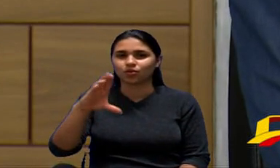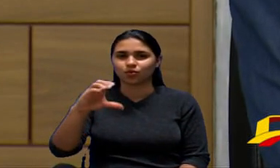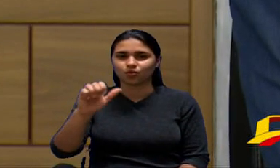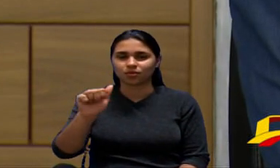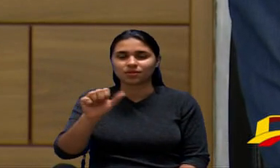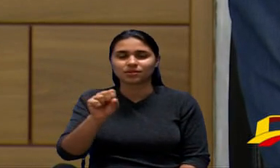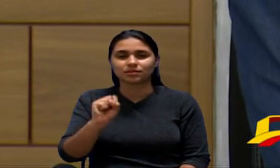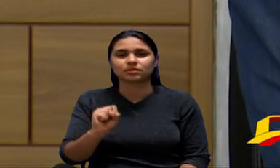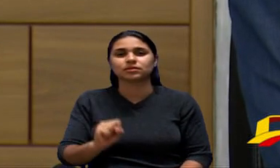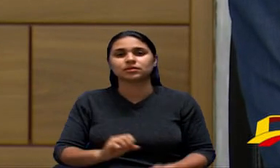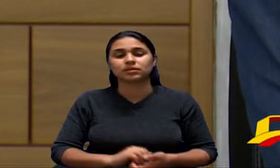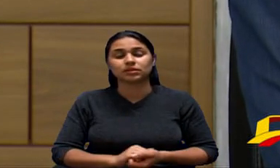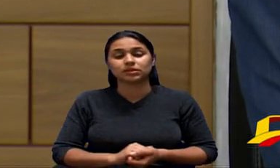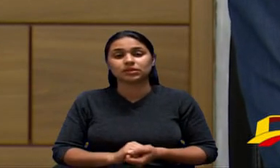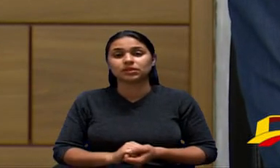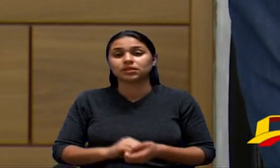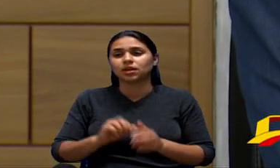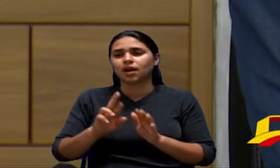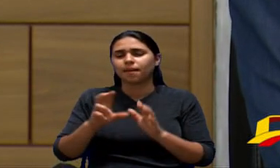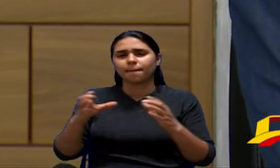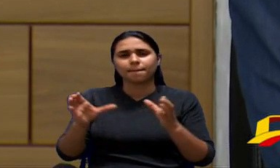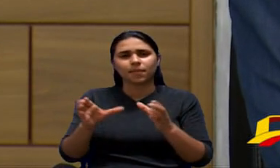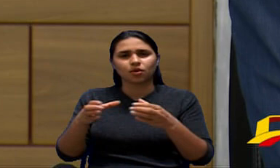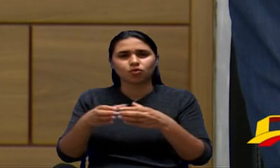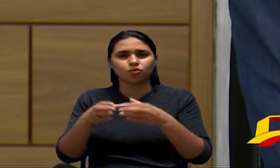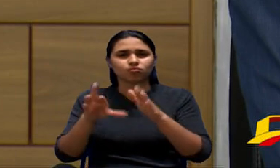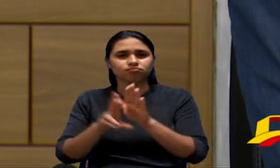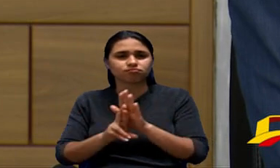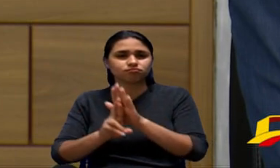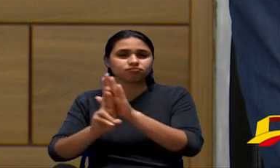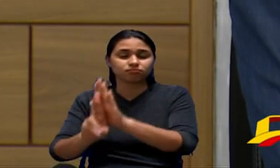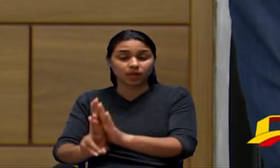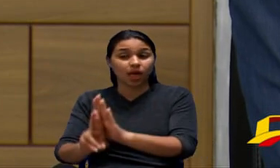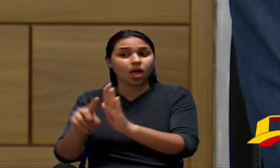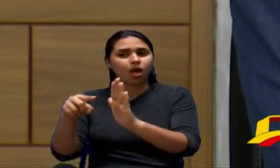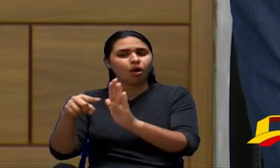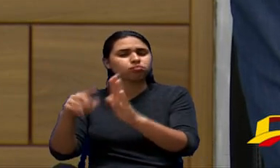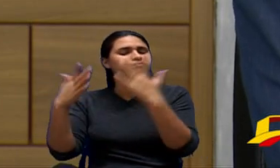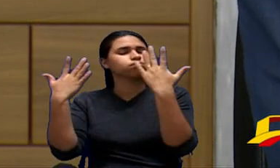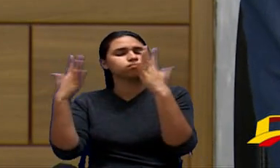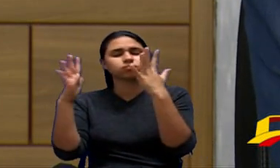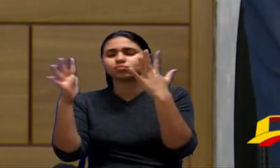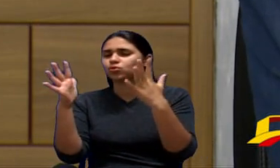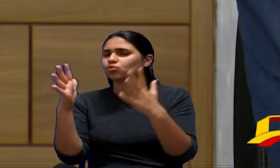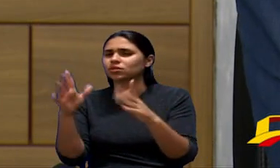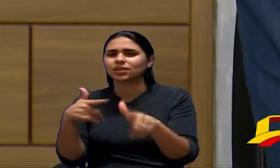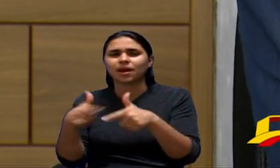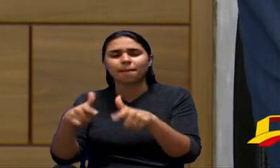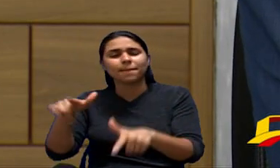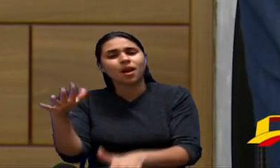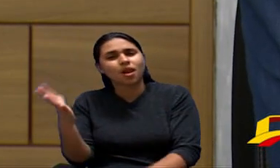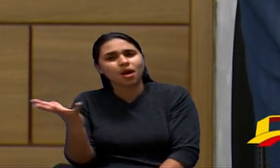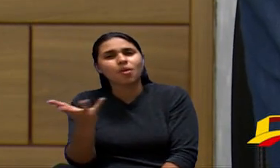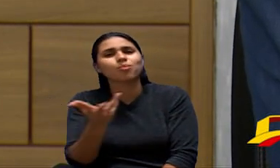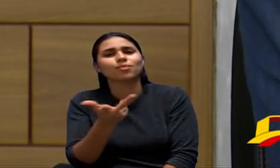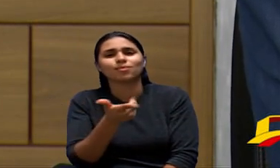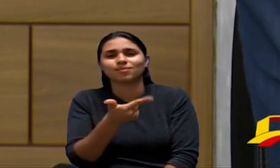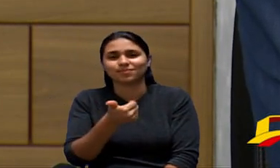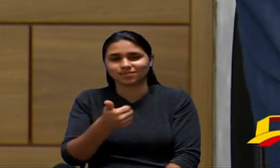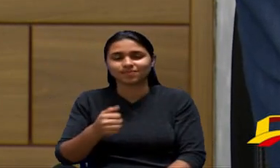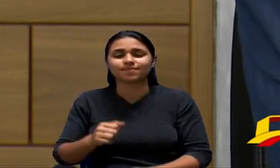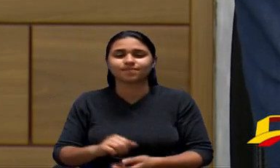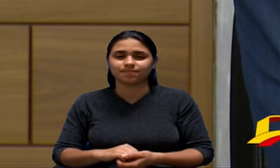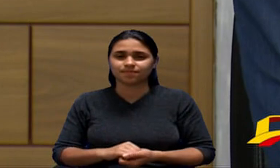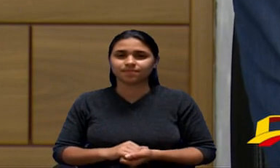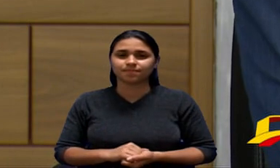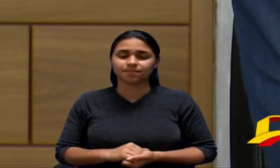o sindicato eu acho que vocês fazem um belo trabalho como outros sindicatos a França também é sindicalista sabe que